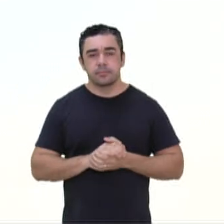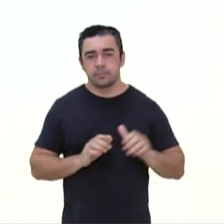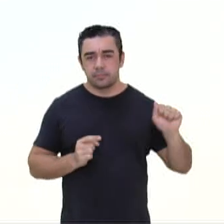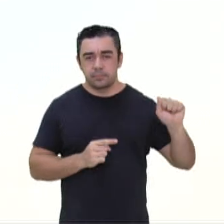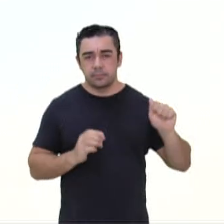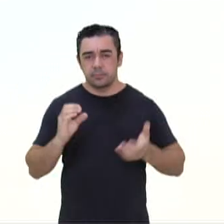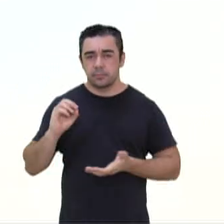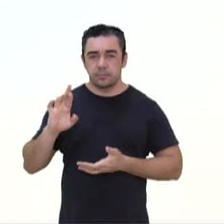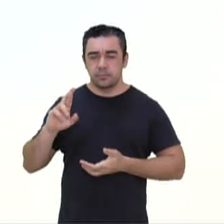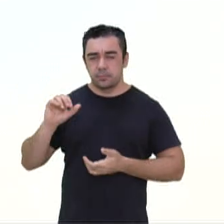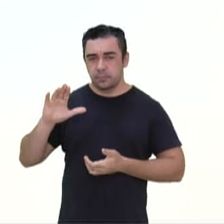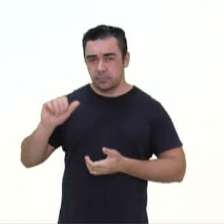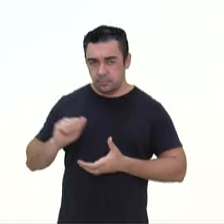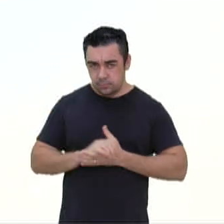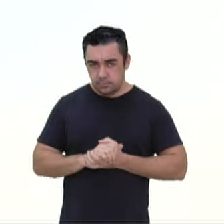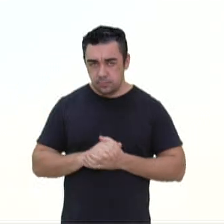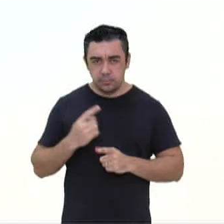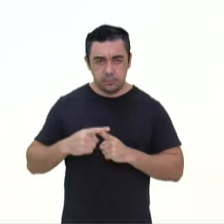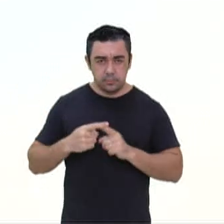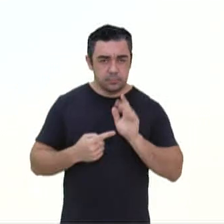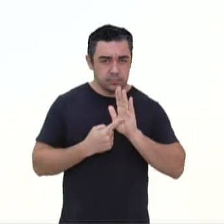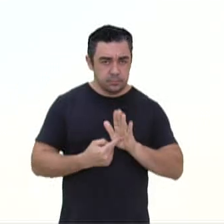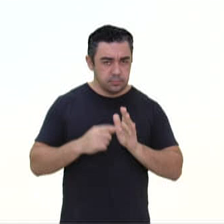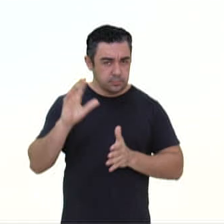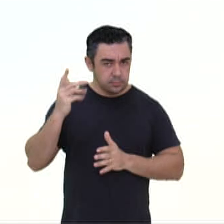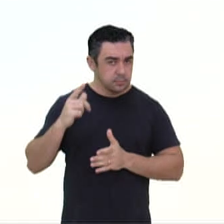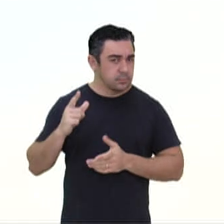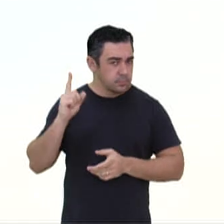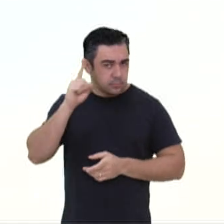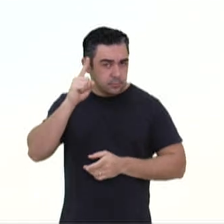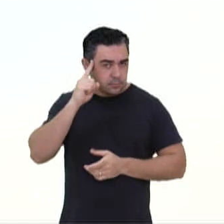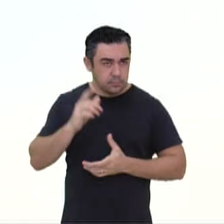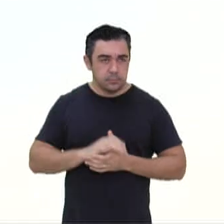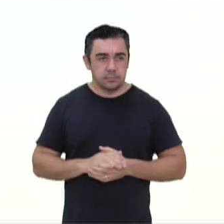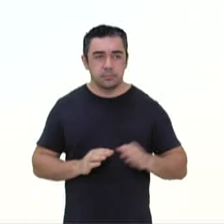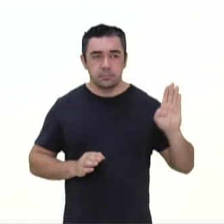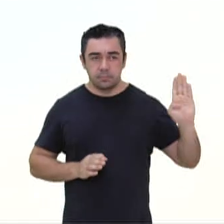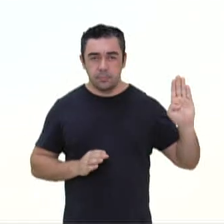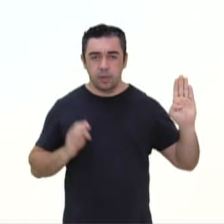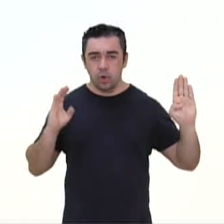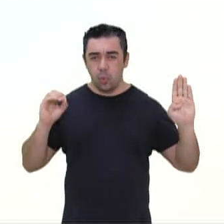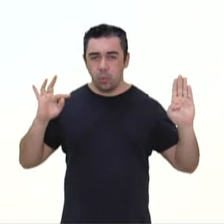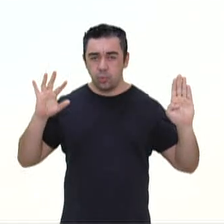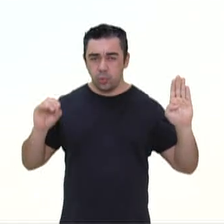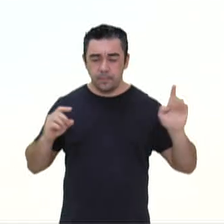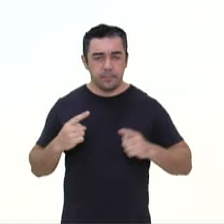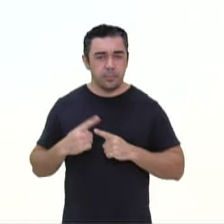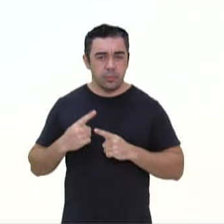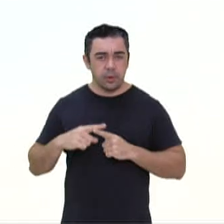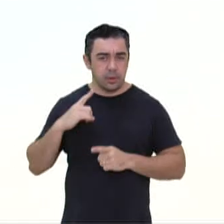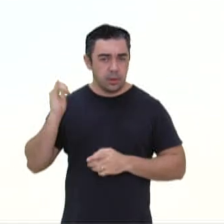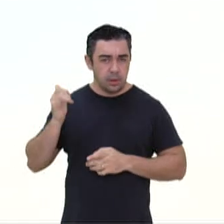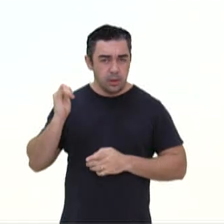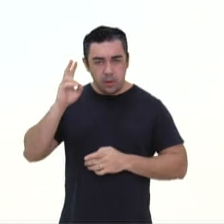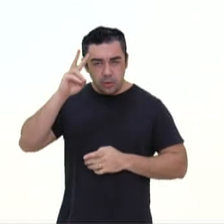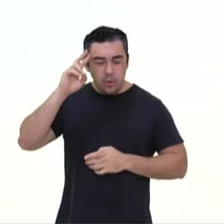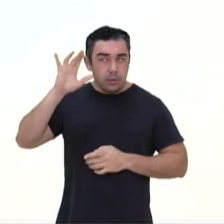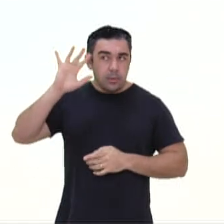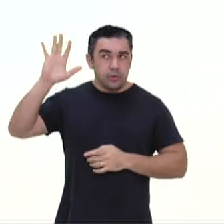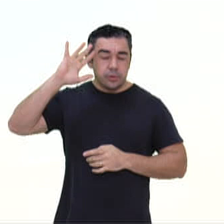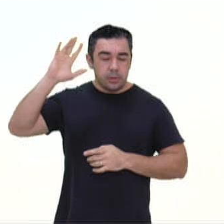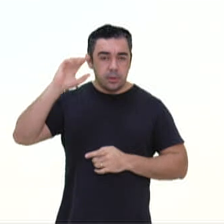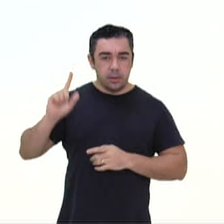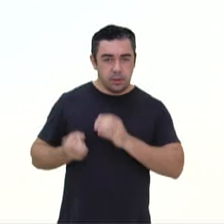Crônica. A. Crônica. Porque apresenta fatos do cotidiano. B. Conto. Porque narra uma história ficcional